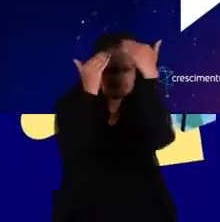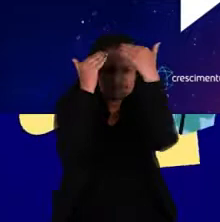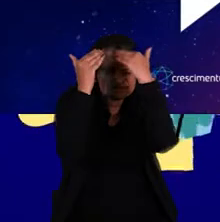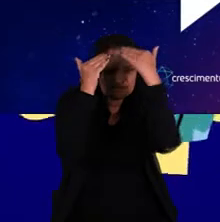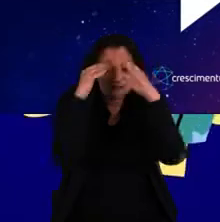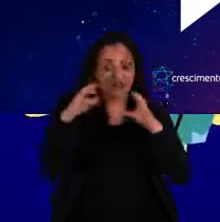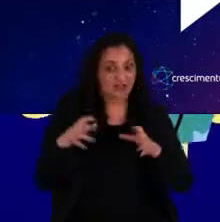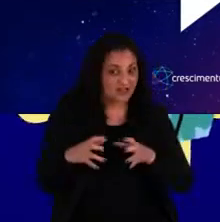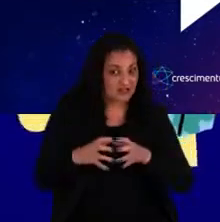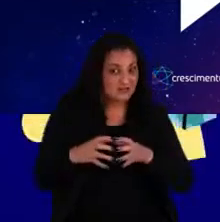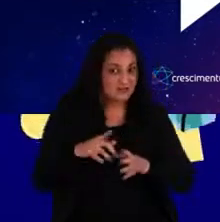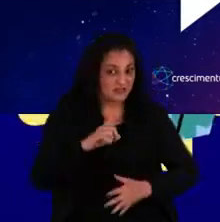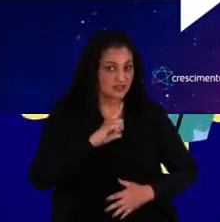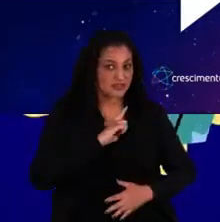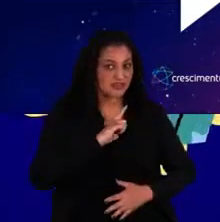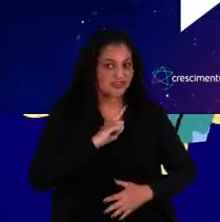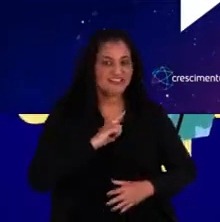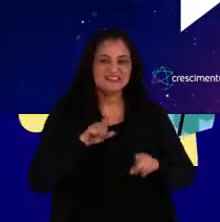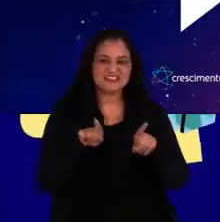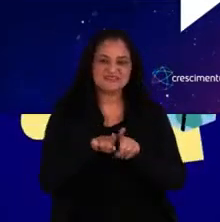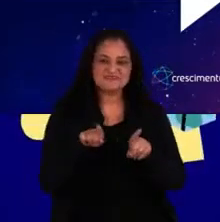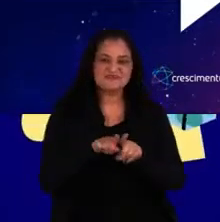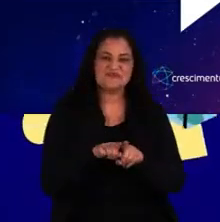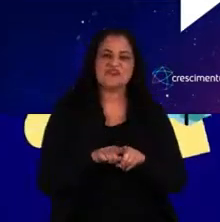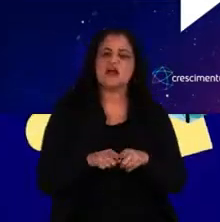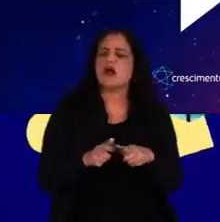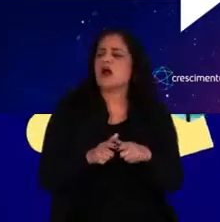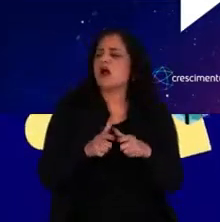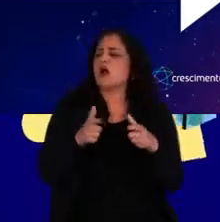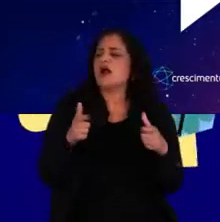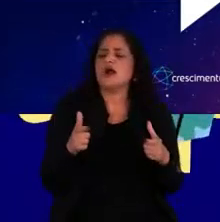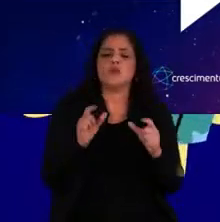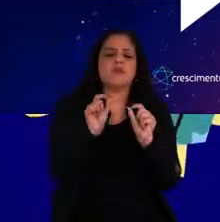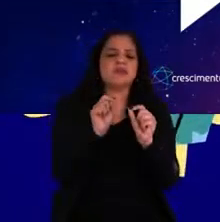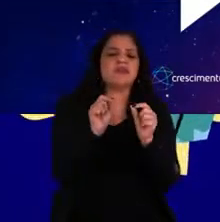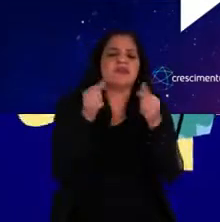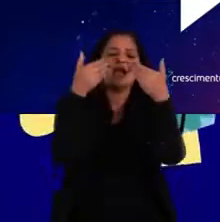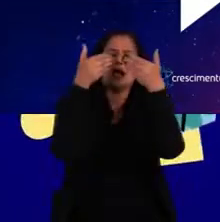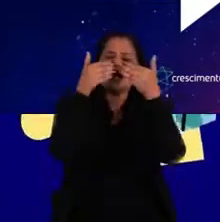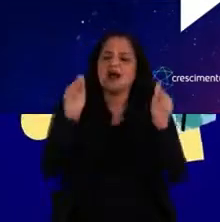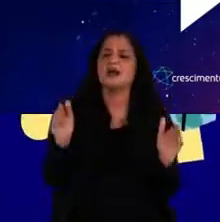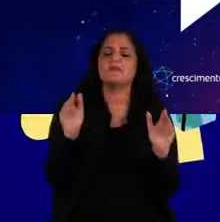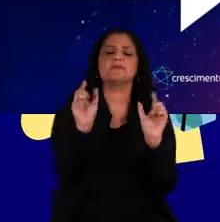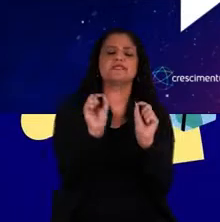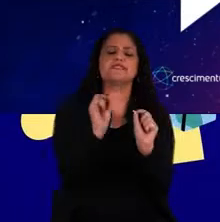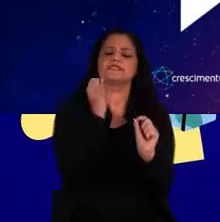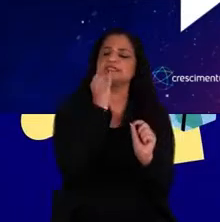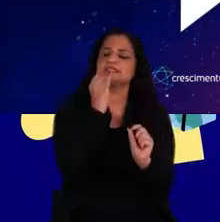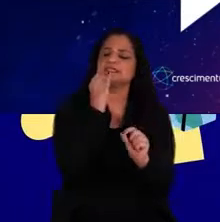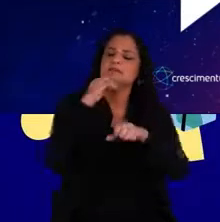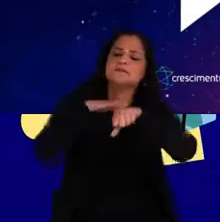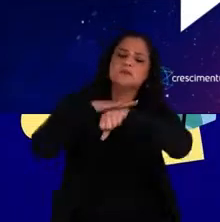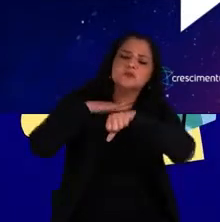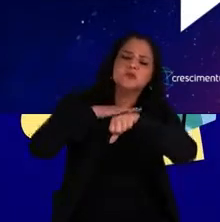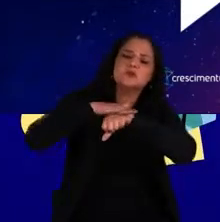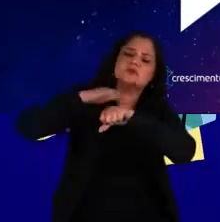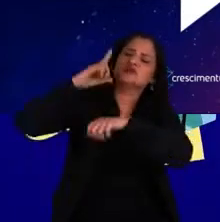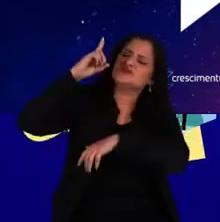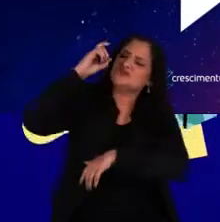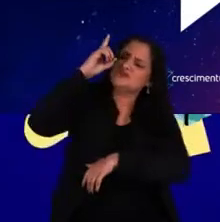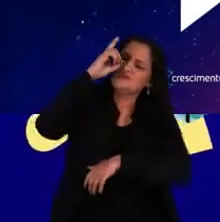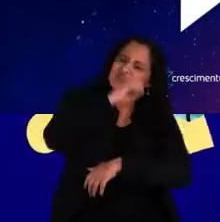psicológica na equipe também é um ambiente de muita abertura. Então, é o lugar onde conversas